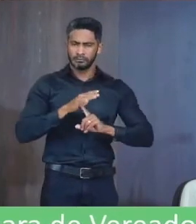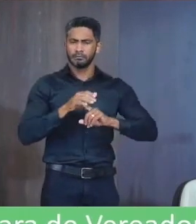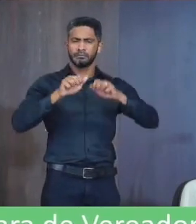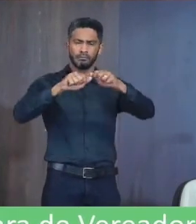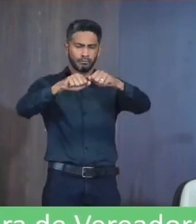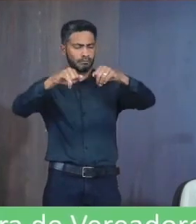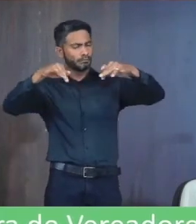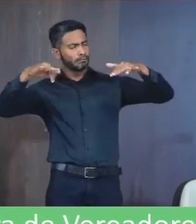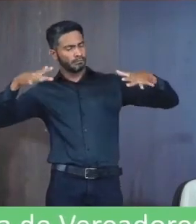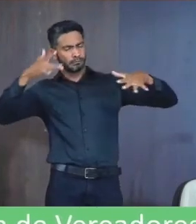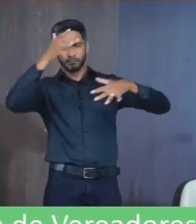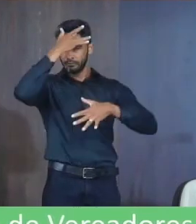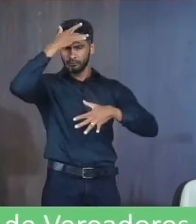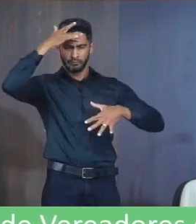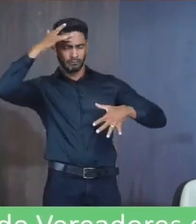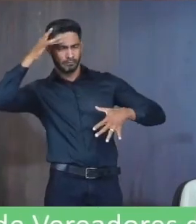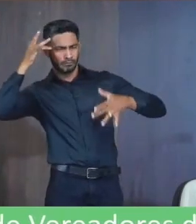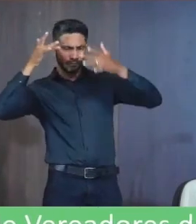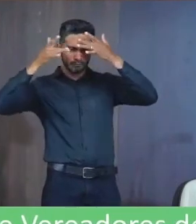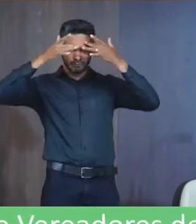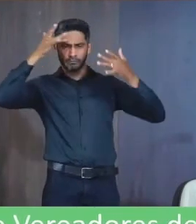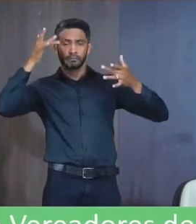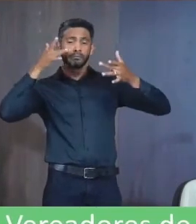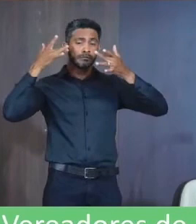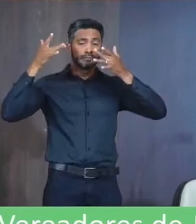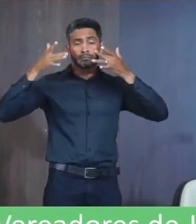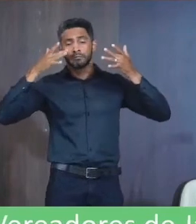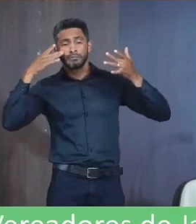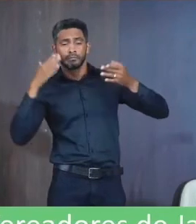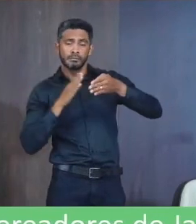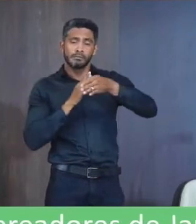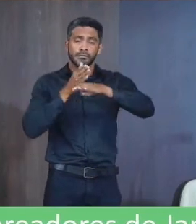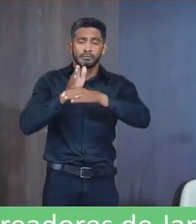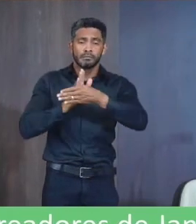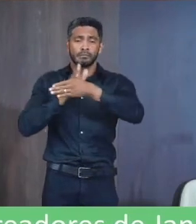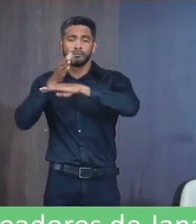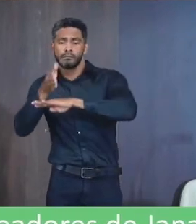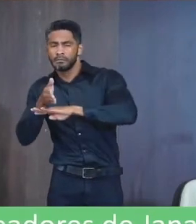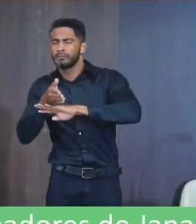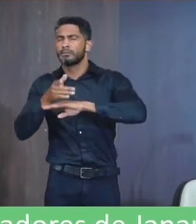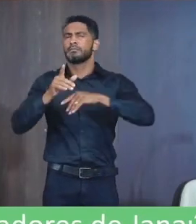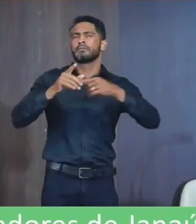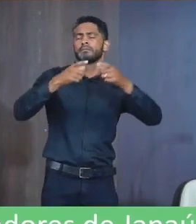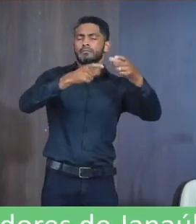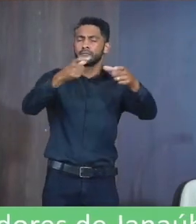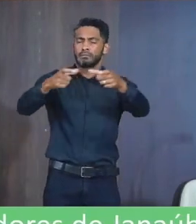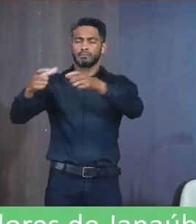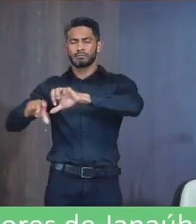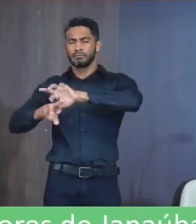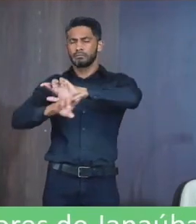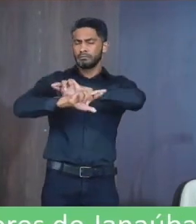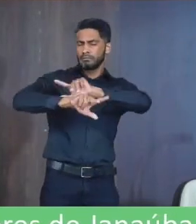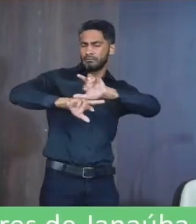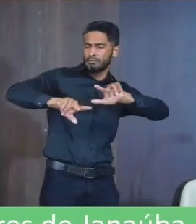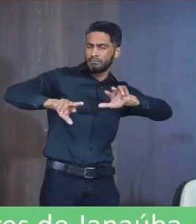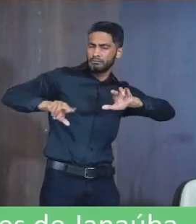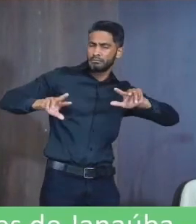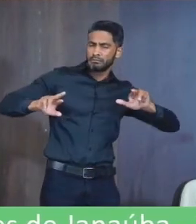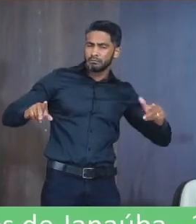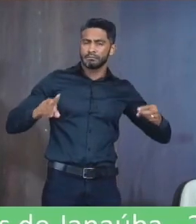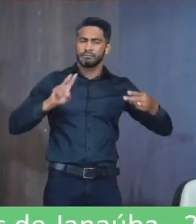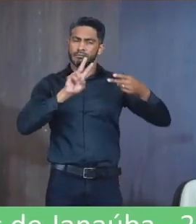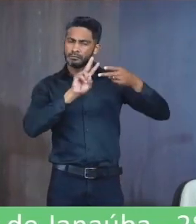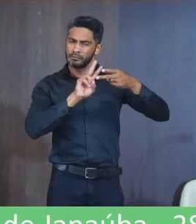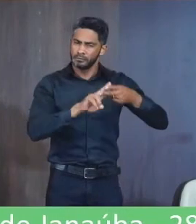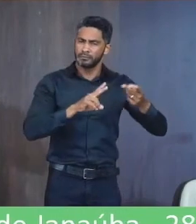público e pessoas Através deste ato pretende-se chegar aos presídios Hospitais, casas, praças e ruas Para